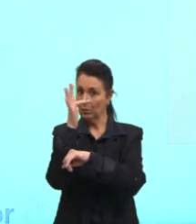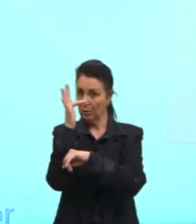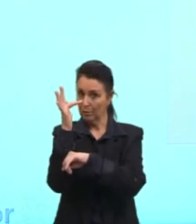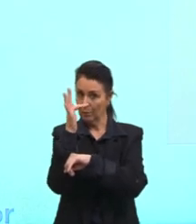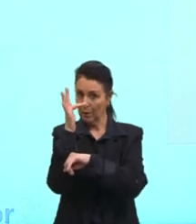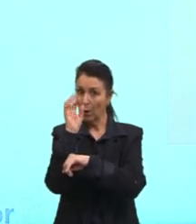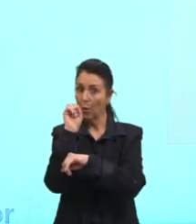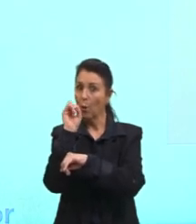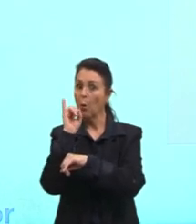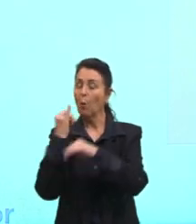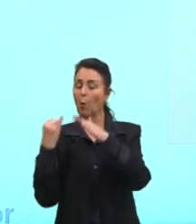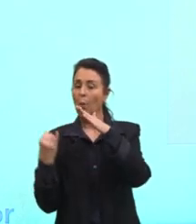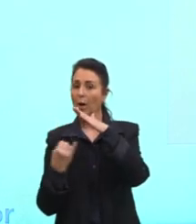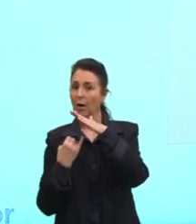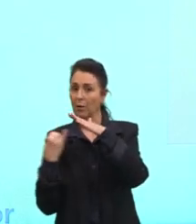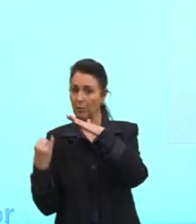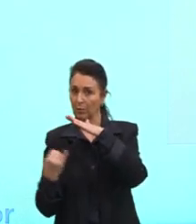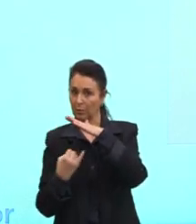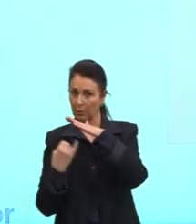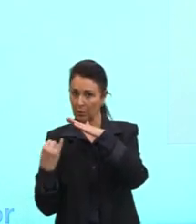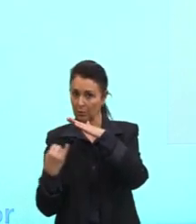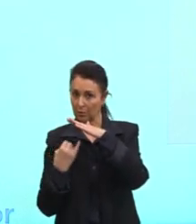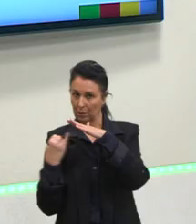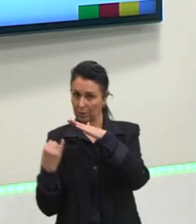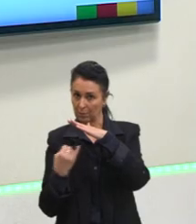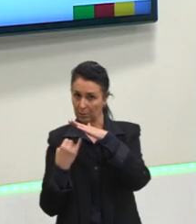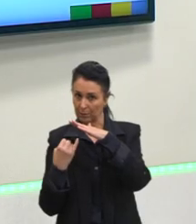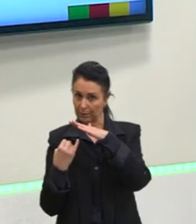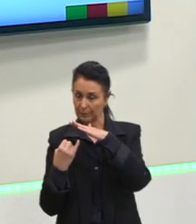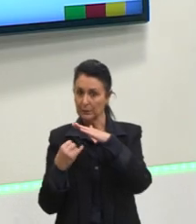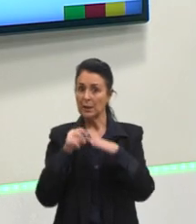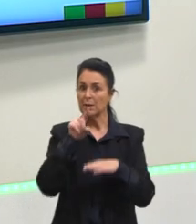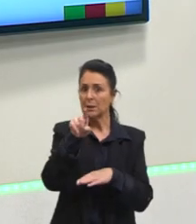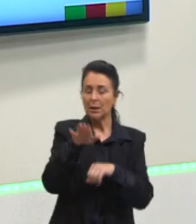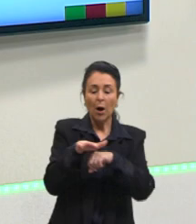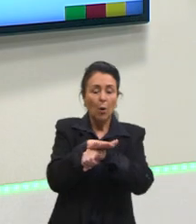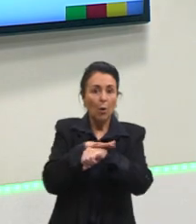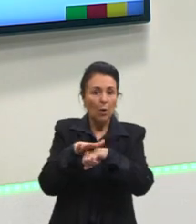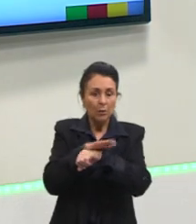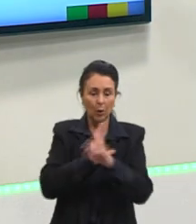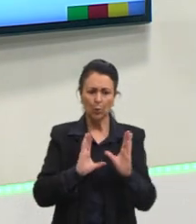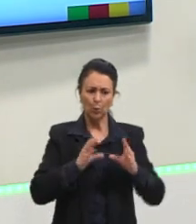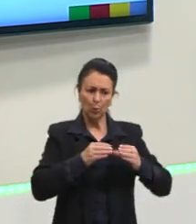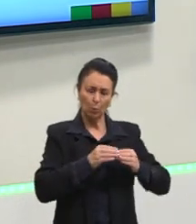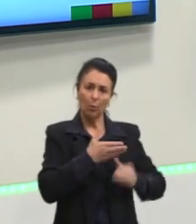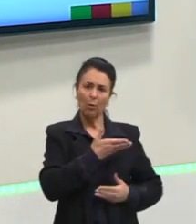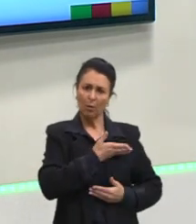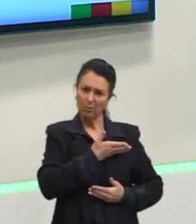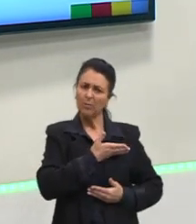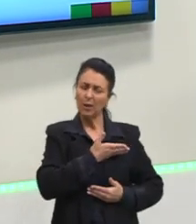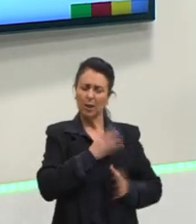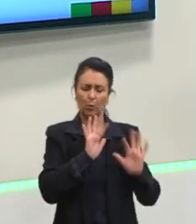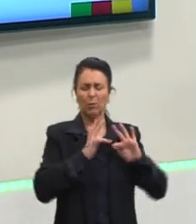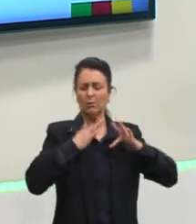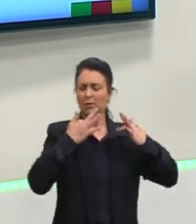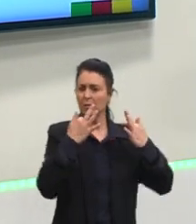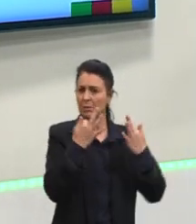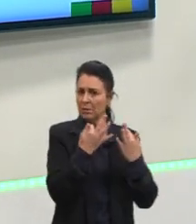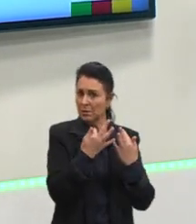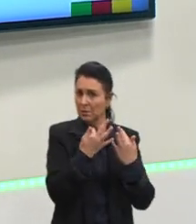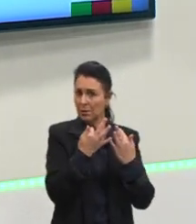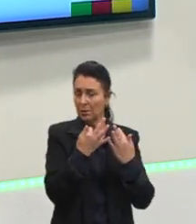linguagem informal. Se você está conversando com um grupo de amigos, com familiares,